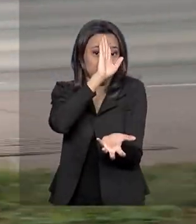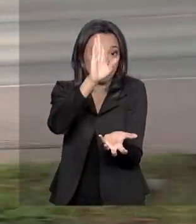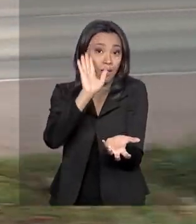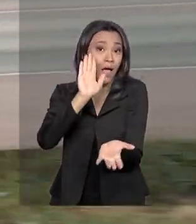deste mês.